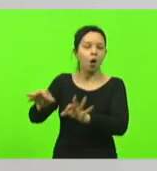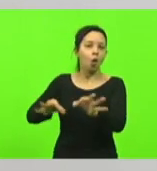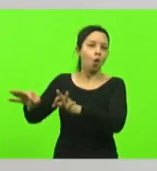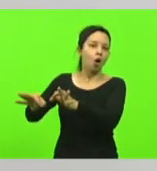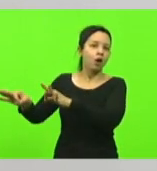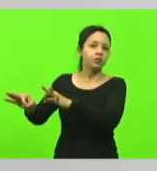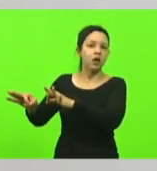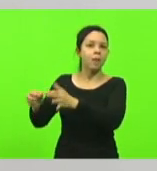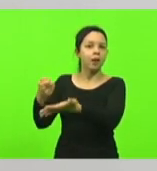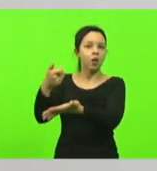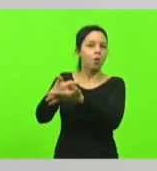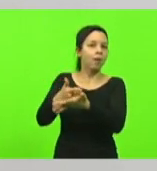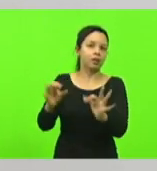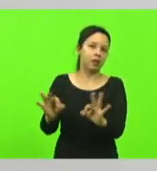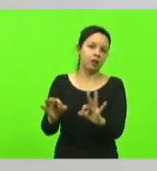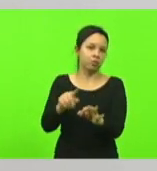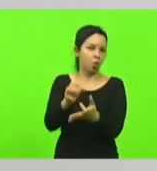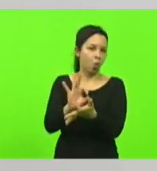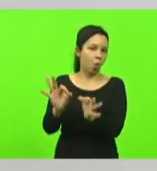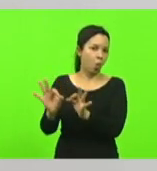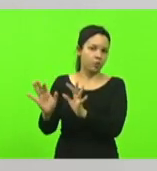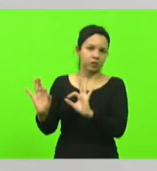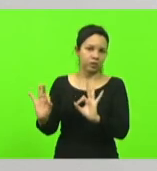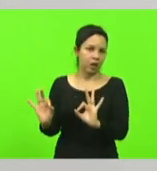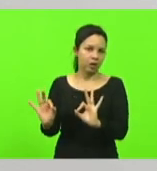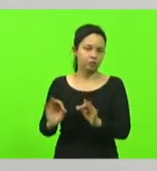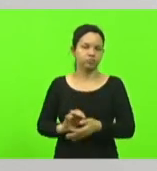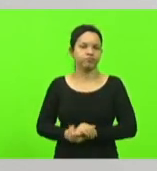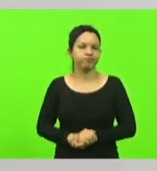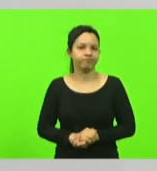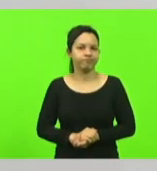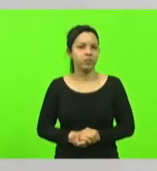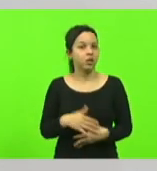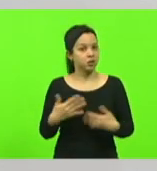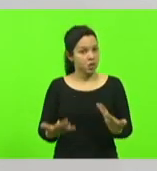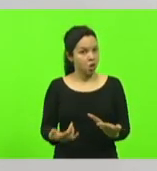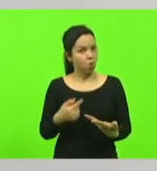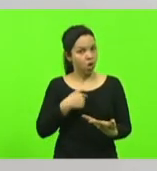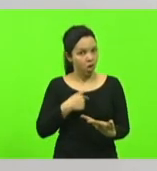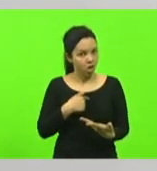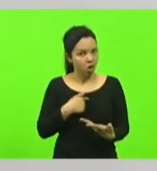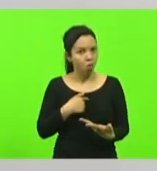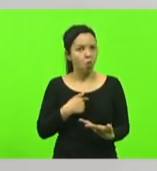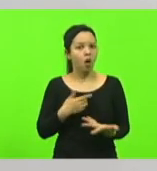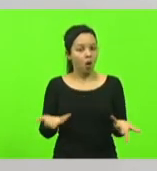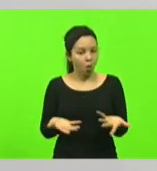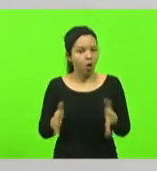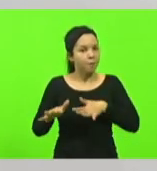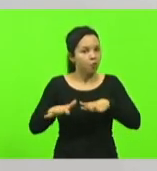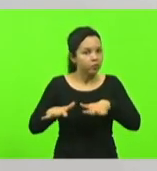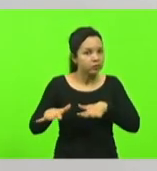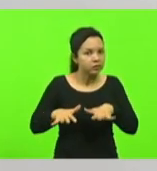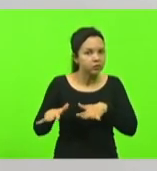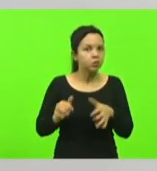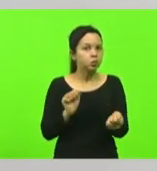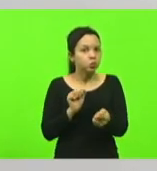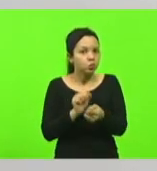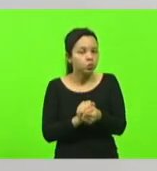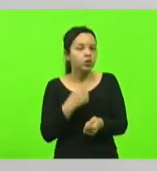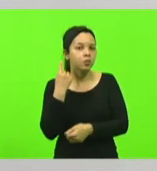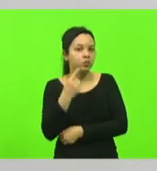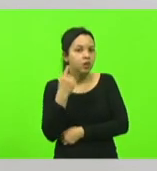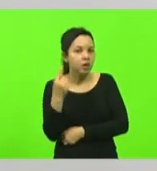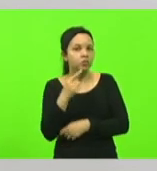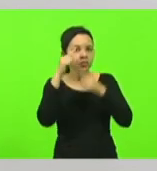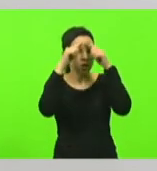organizaram para fazer essa compra. Então, eu estou fazendo essa movimentação, junto com os outros deputados, deputado Nildiz Sareta, lá da